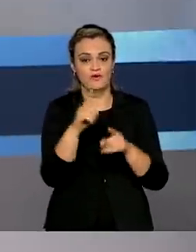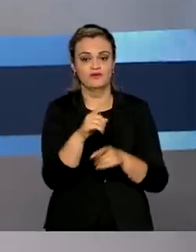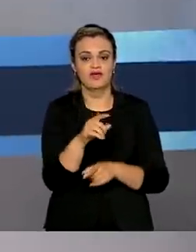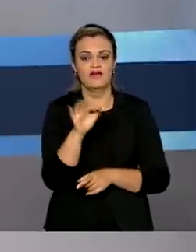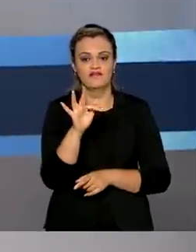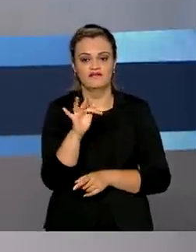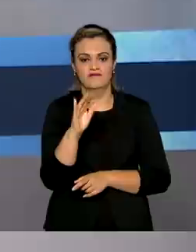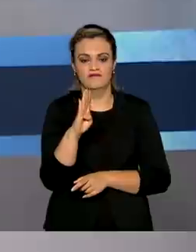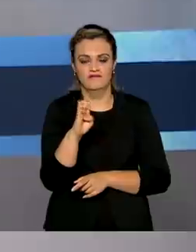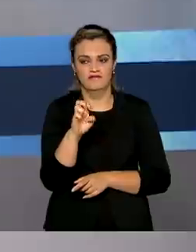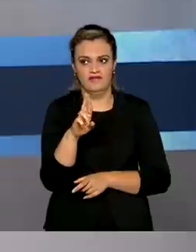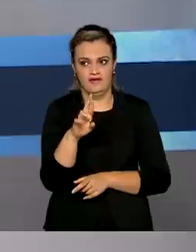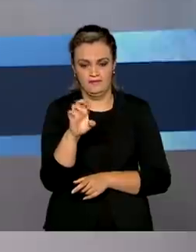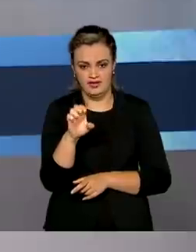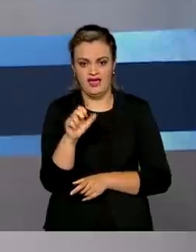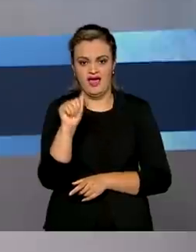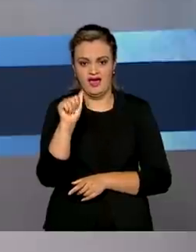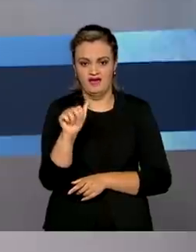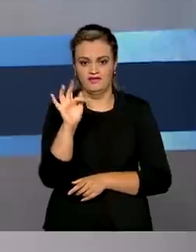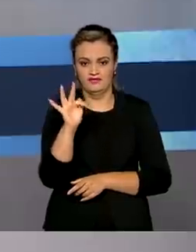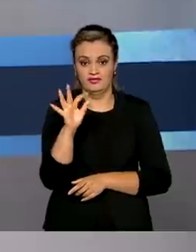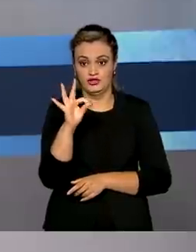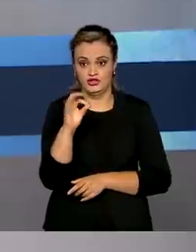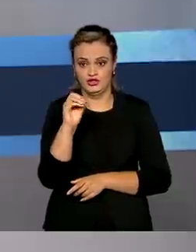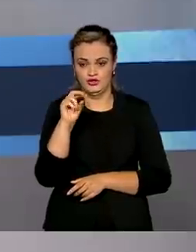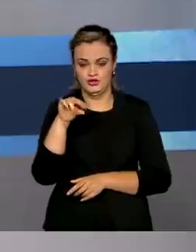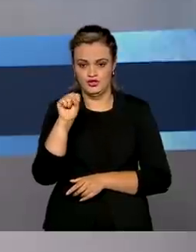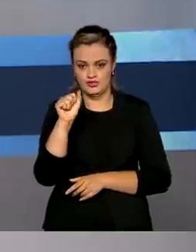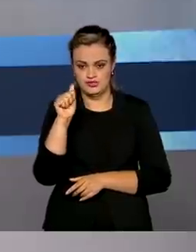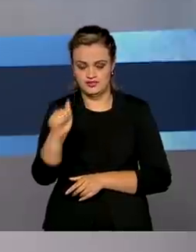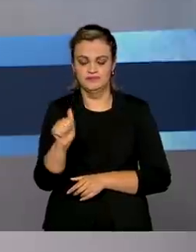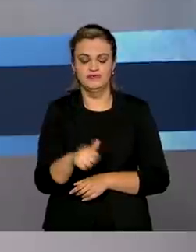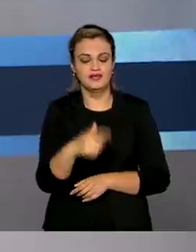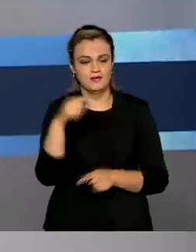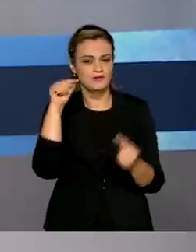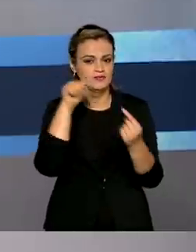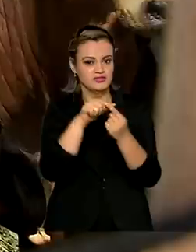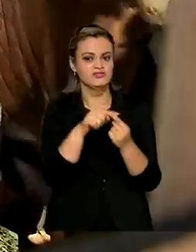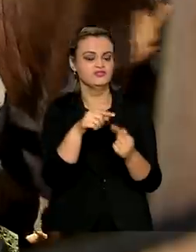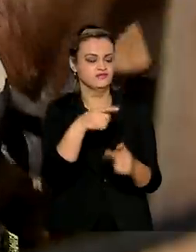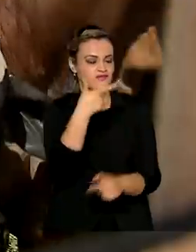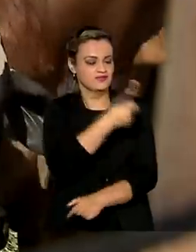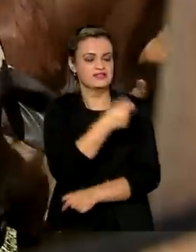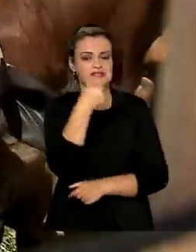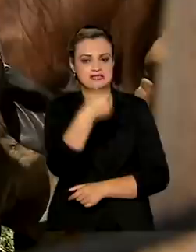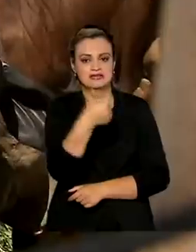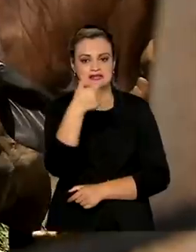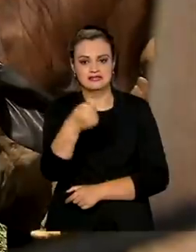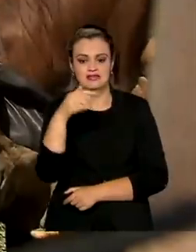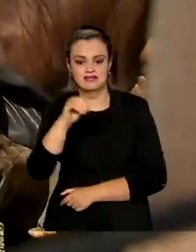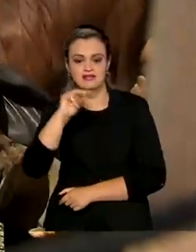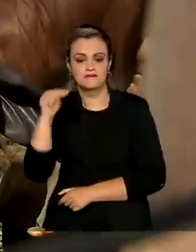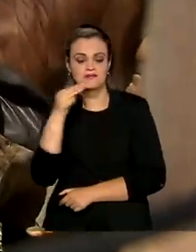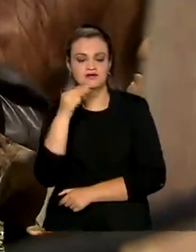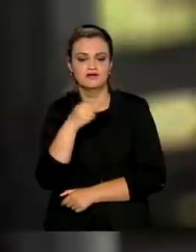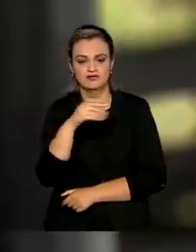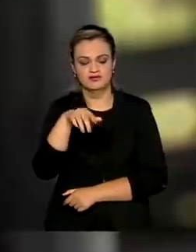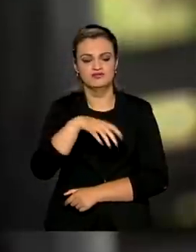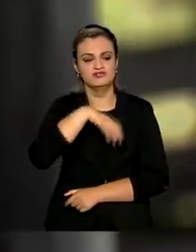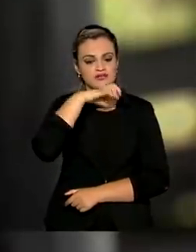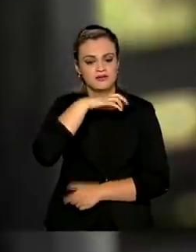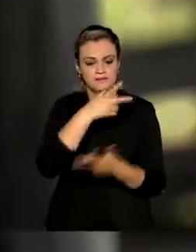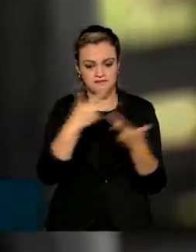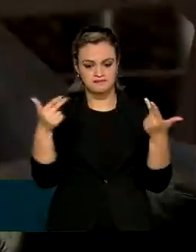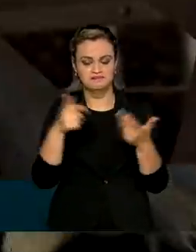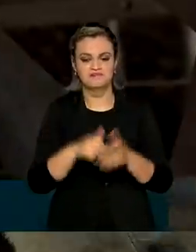febre aftosa. A meta é imunizar 170 milhões de animais. Nessa primeira etapa da